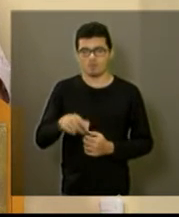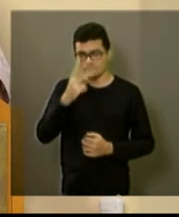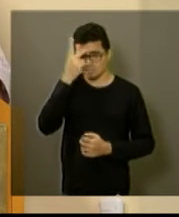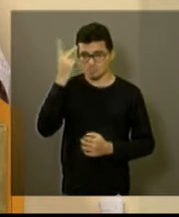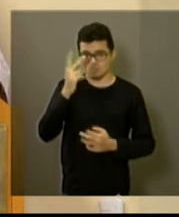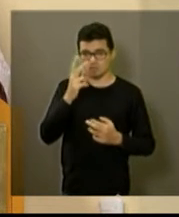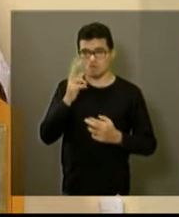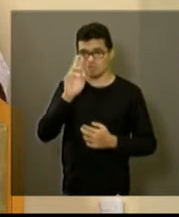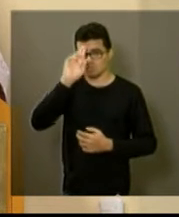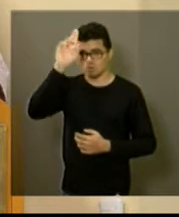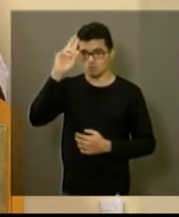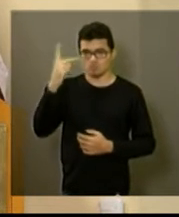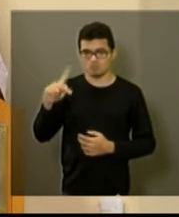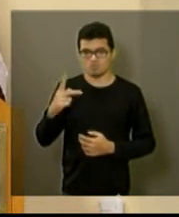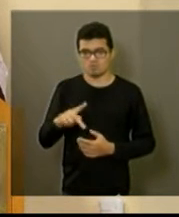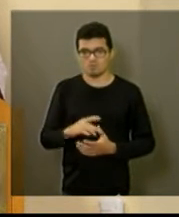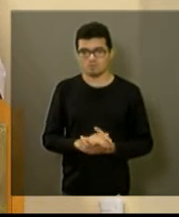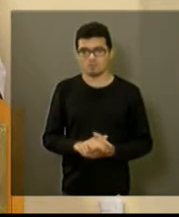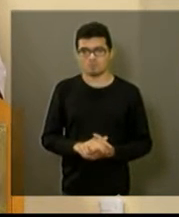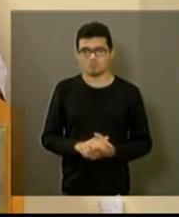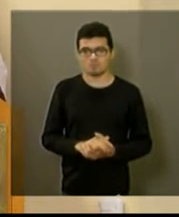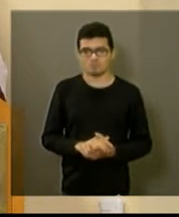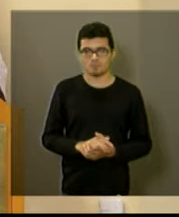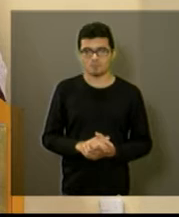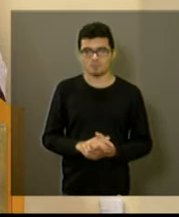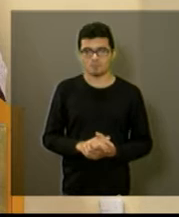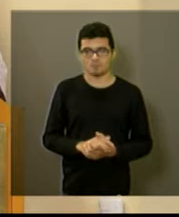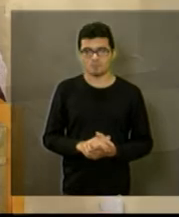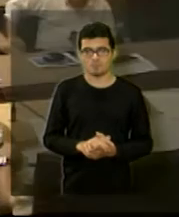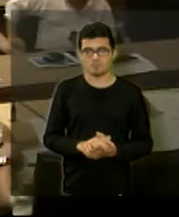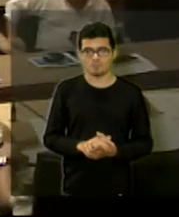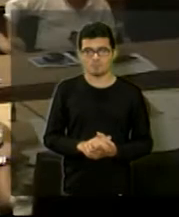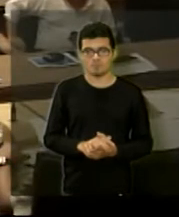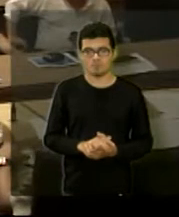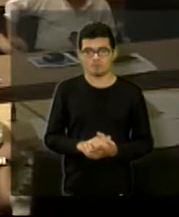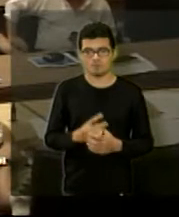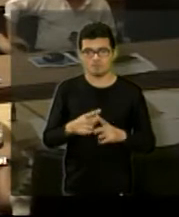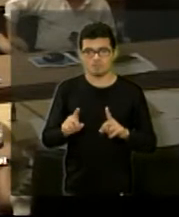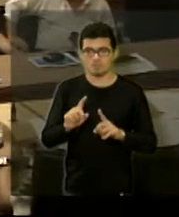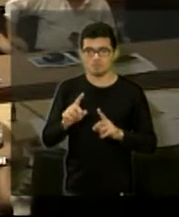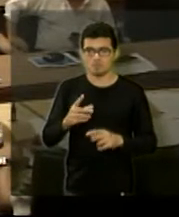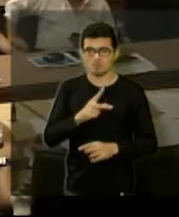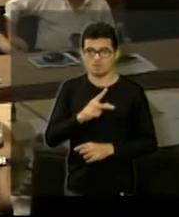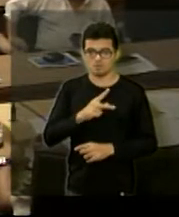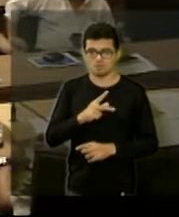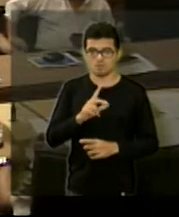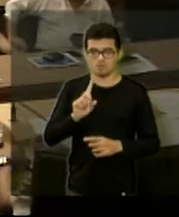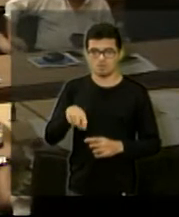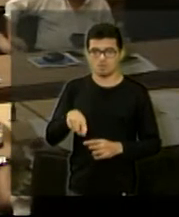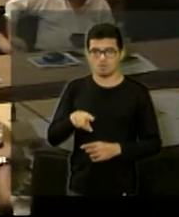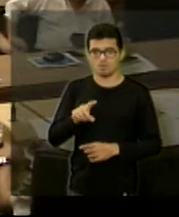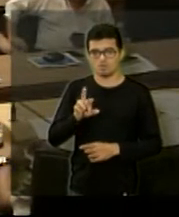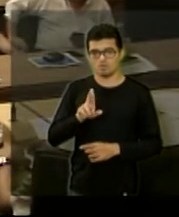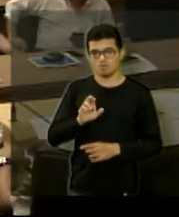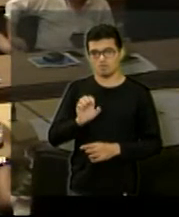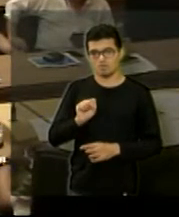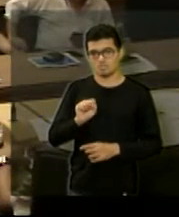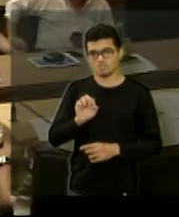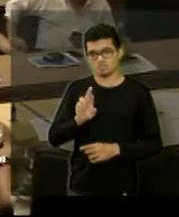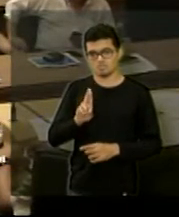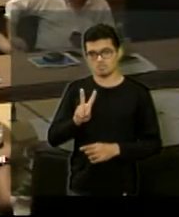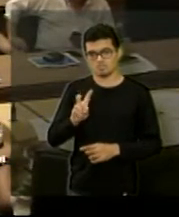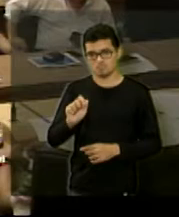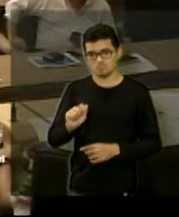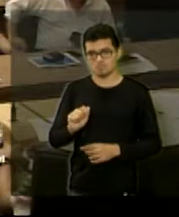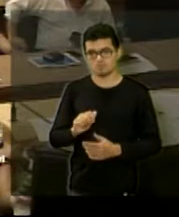notificado já. Mas é uma área de reserva, mesmo que seja particular, é uma área de reserva aquele espaço lá. É. É, é uma área de reserva.